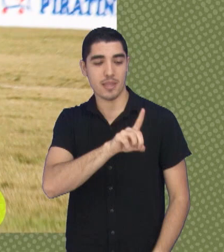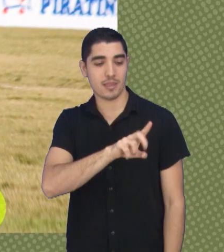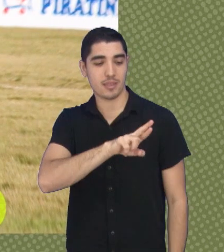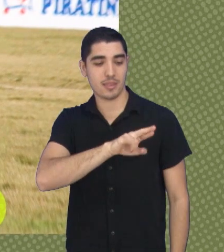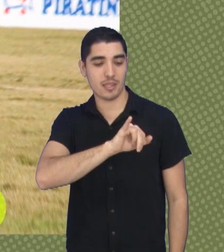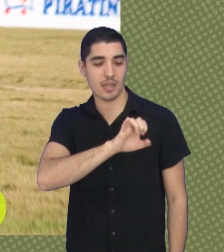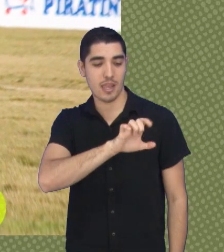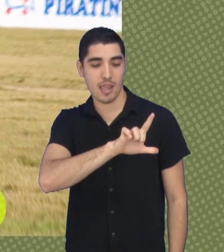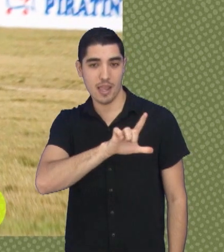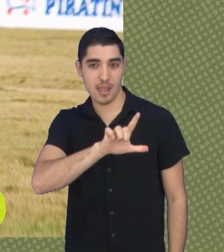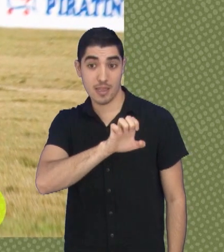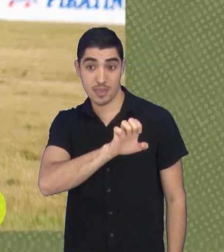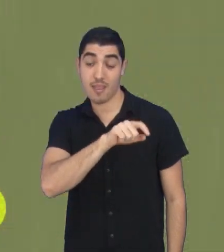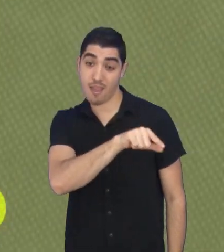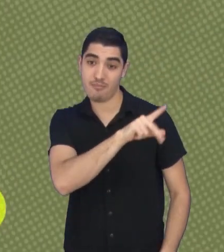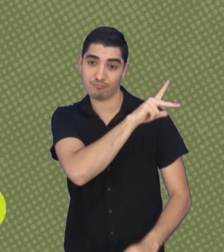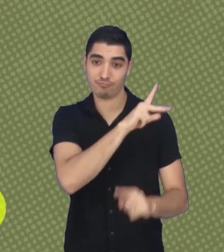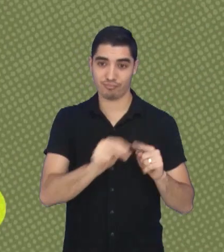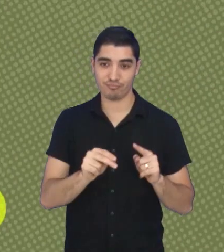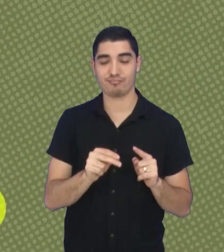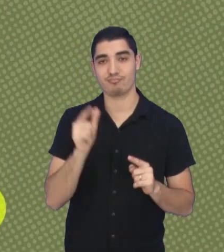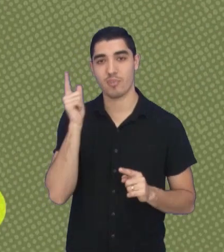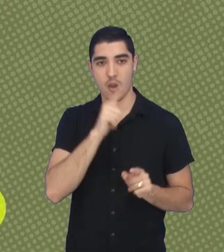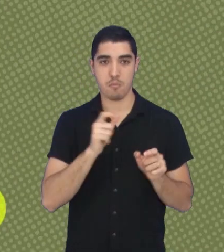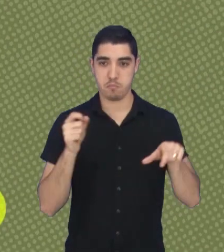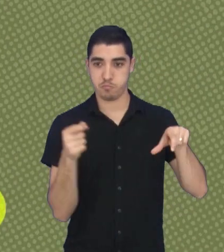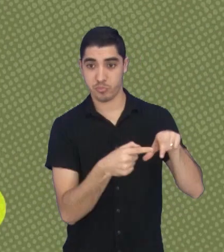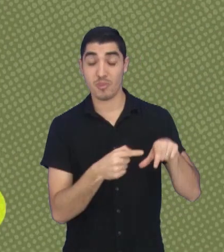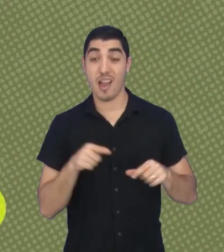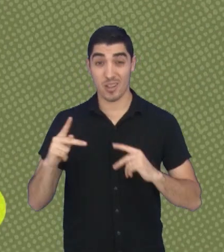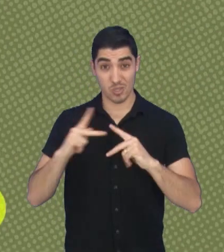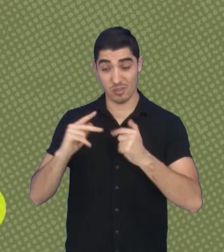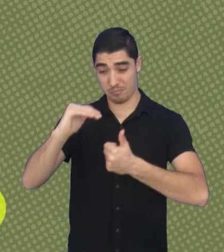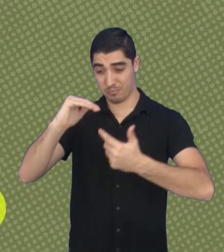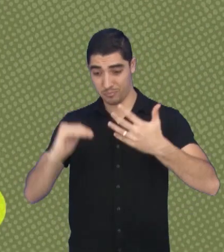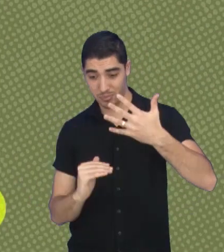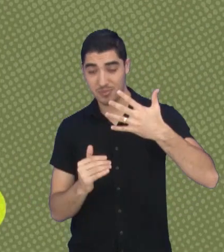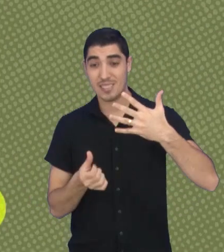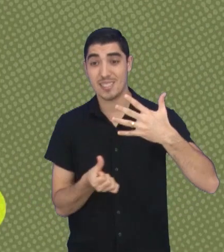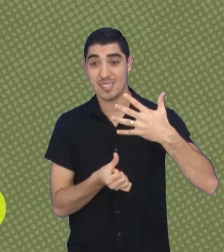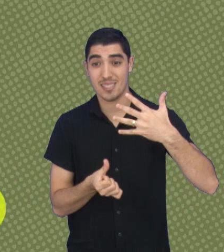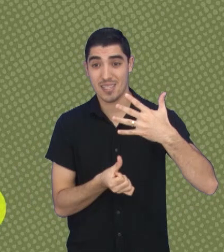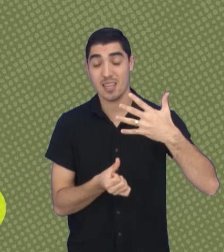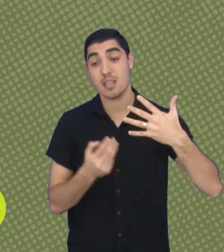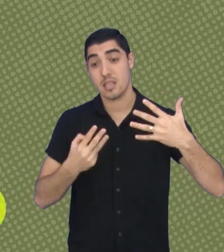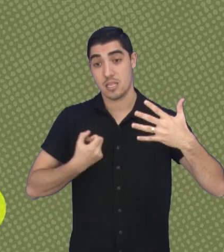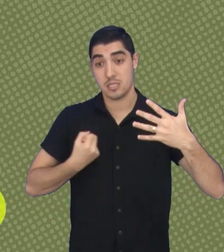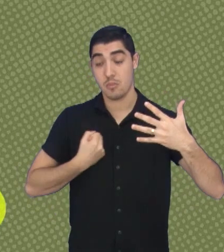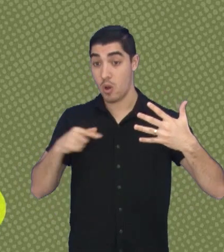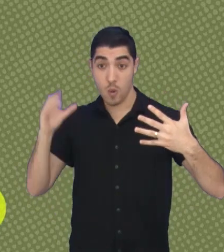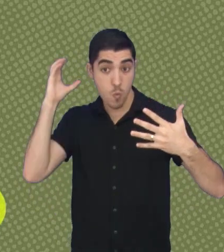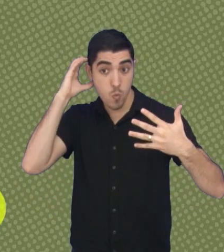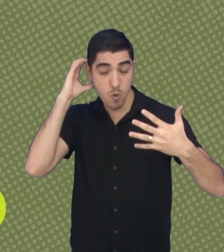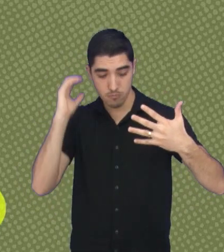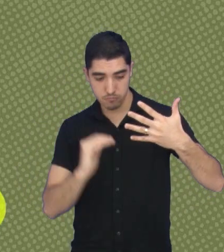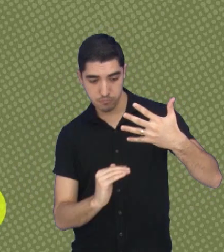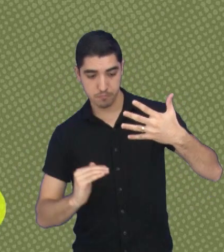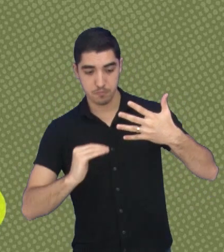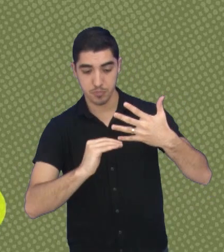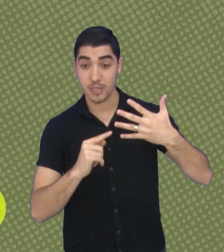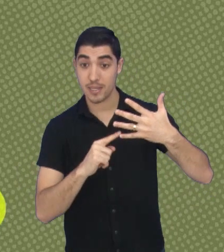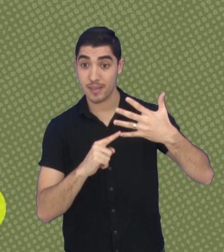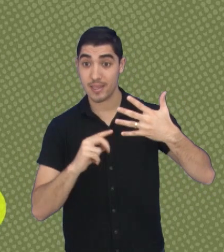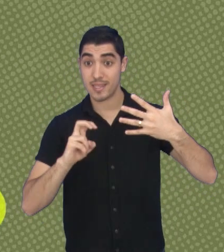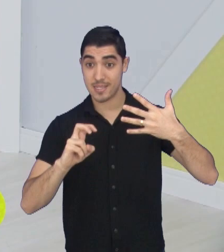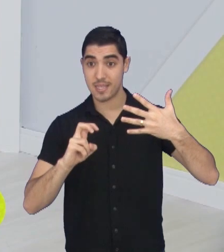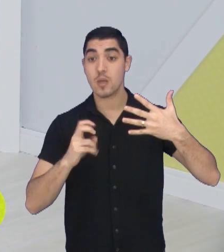minutos do primeiro tempo e foi só. Com o resultado, São José caiu para a sexta posição com três pontos. O misto subiu para a quinta posição com